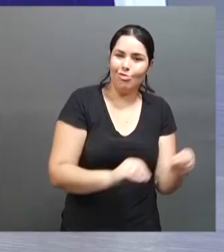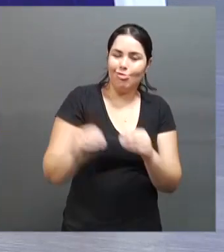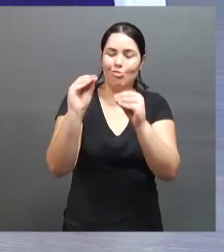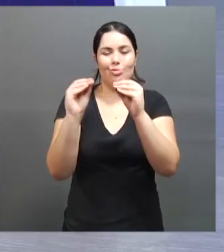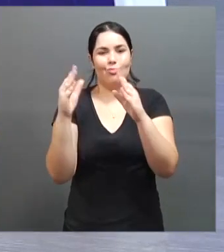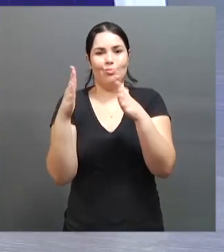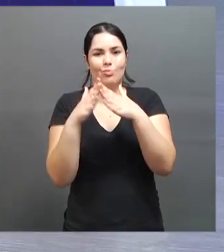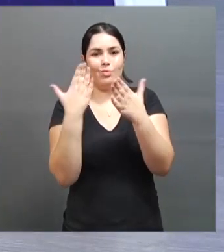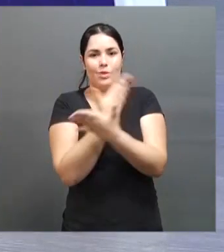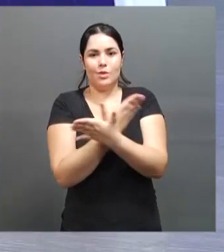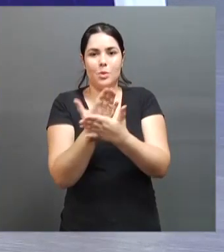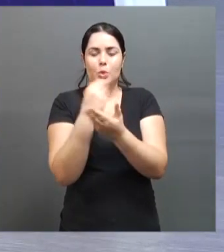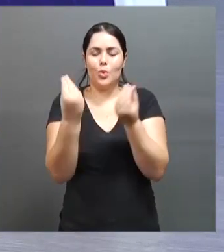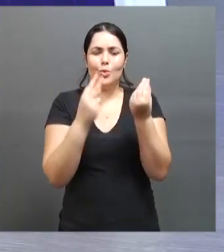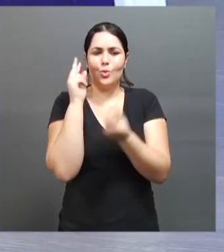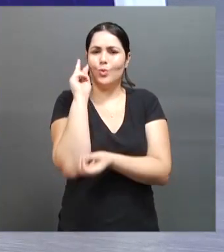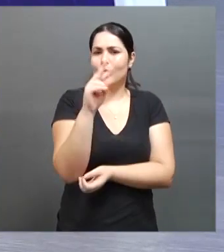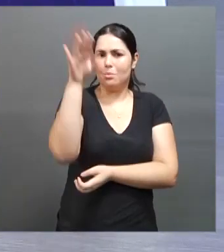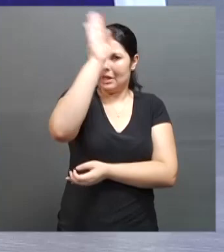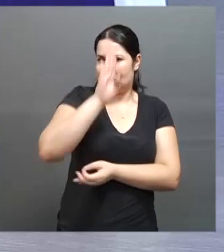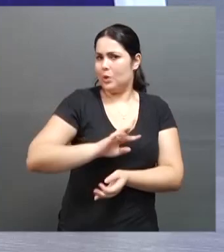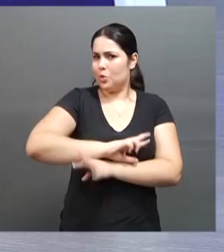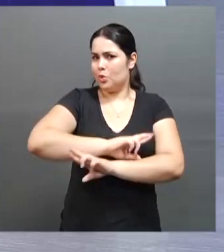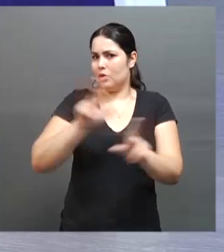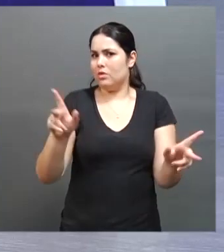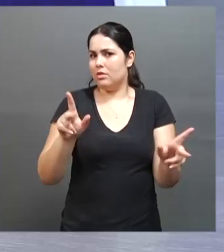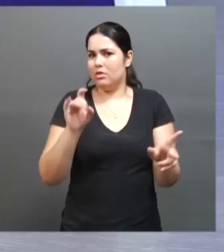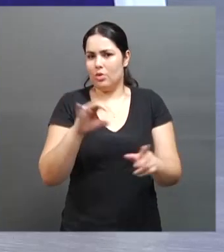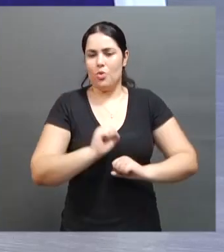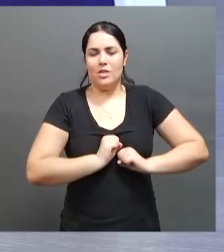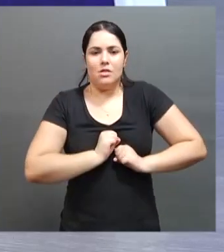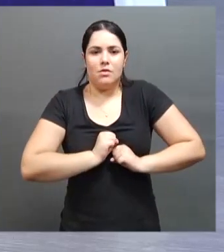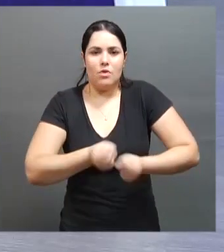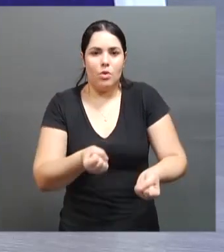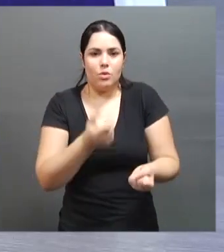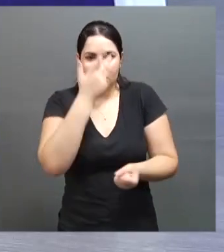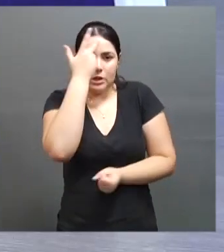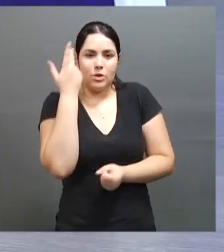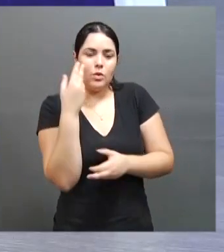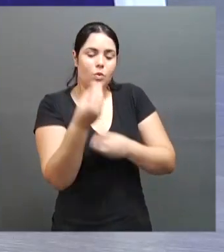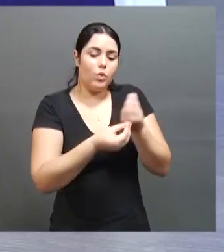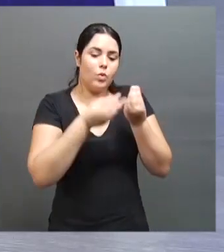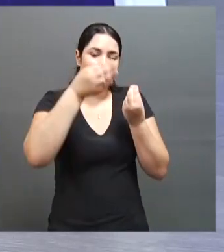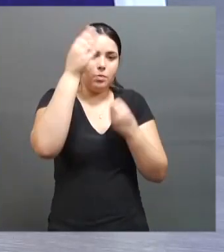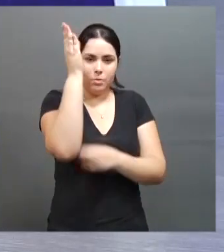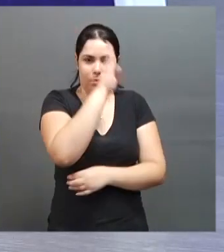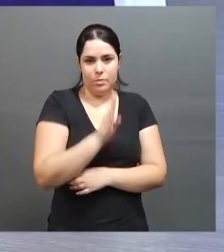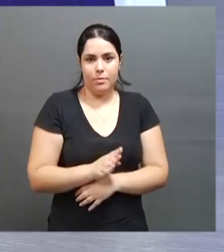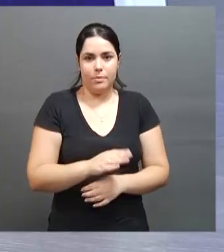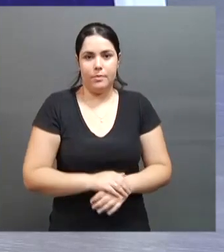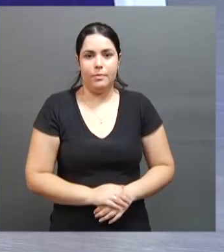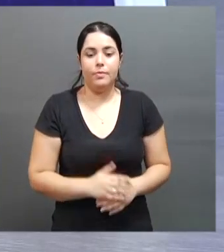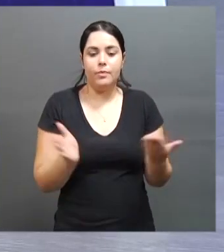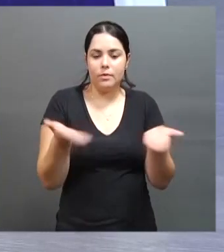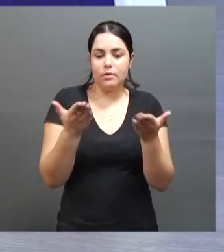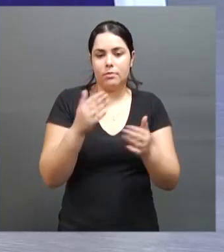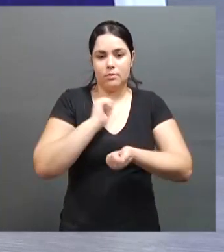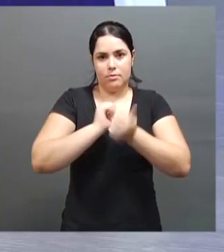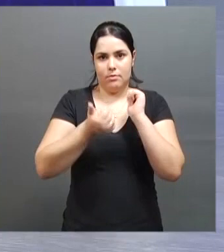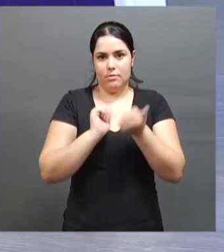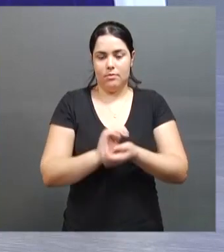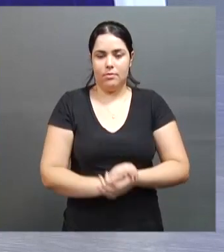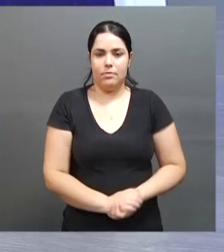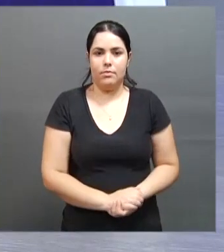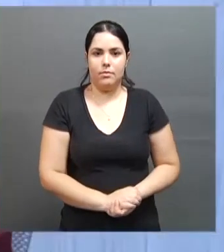Como é que você enxerga no Brasil o outro lado? Além da força de vontade do atleta, como é que o nosso país, ele incentiva o esporte?